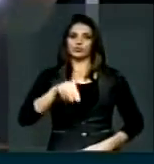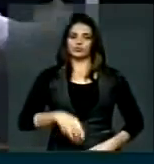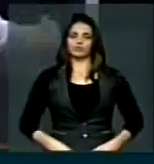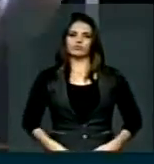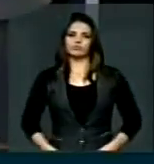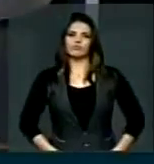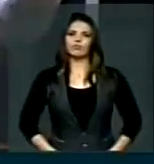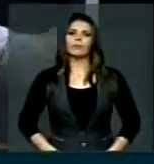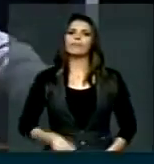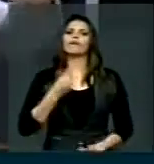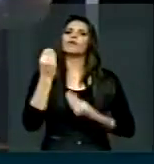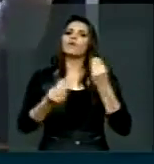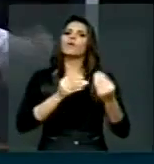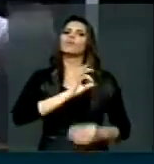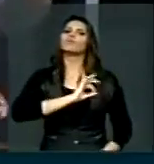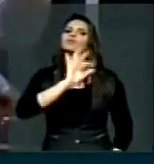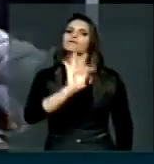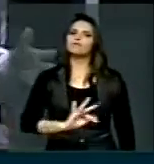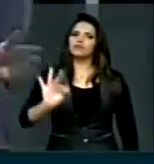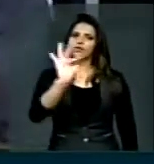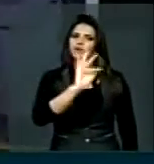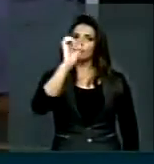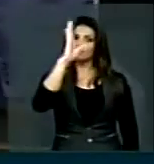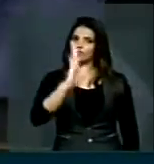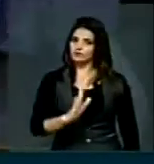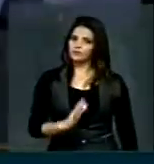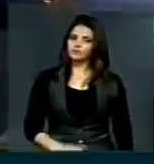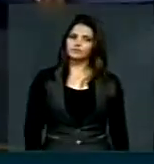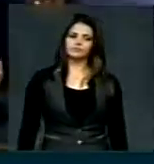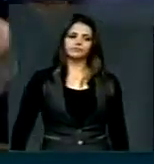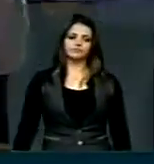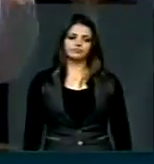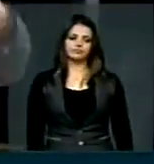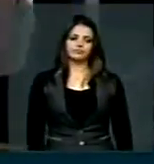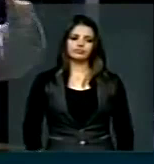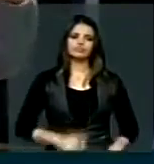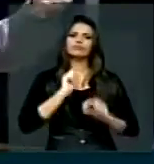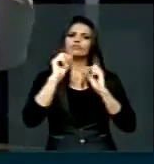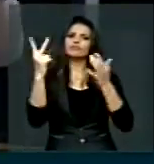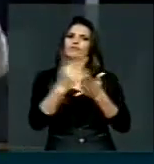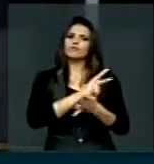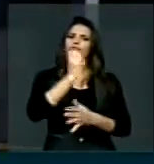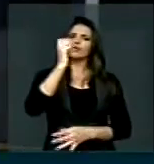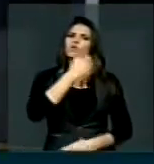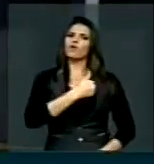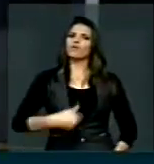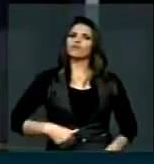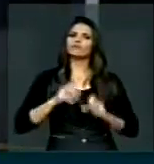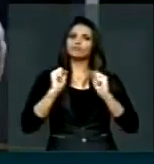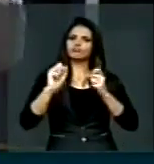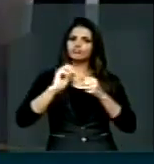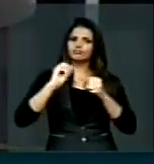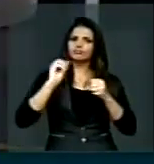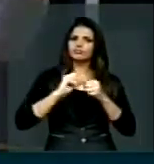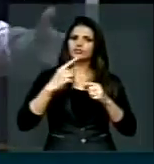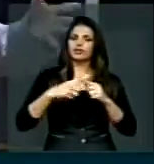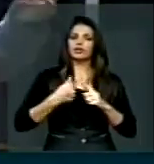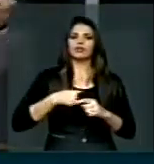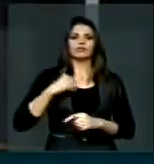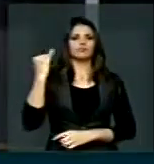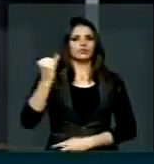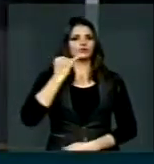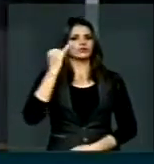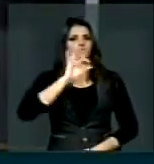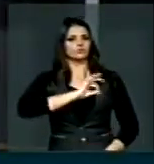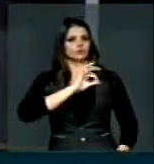Como está a Polícia Federal do Brasil? O que é que o governo pode fazer por essa tão